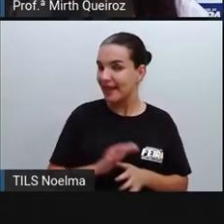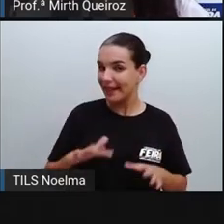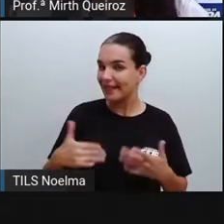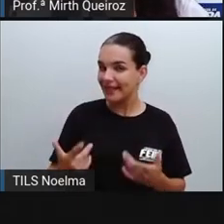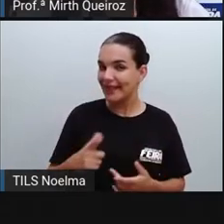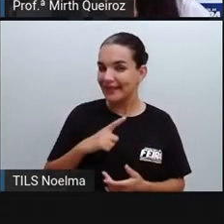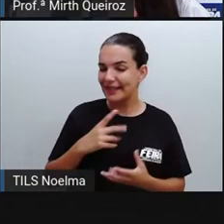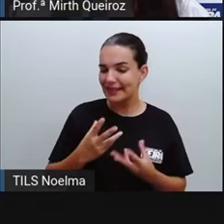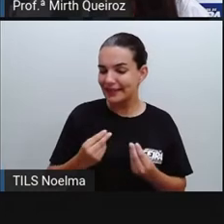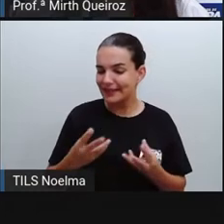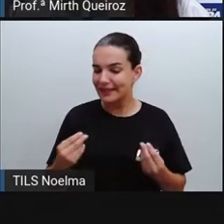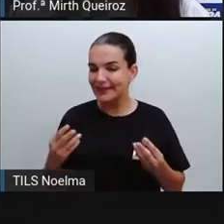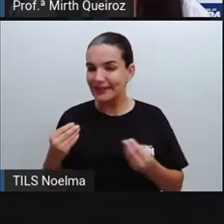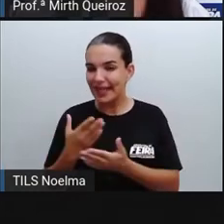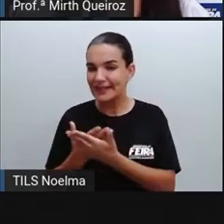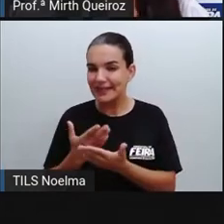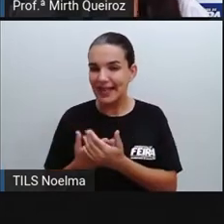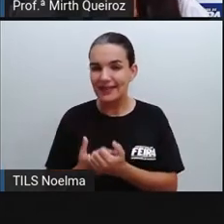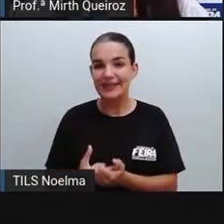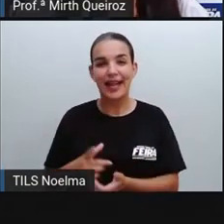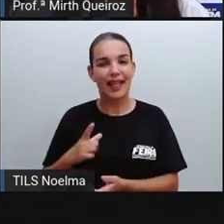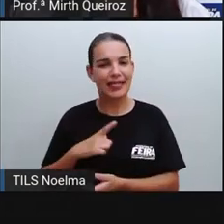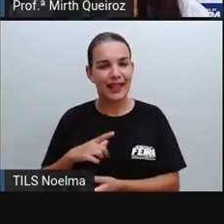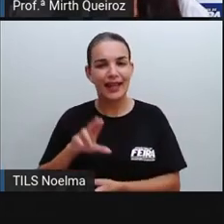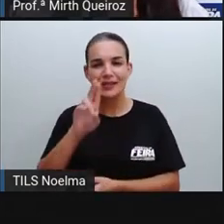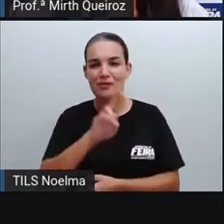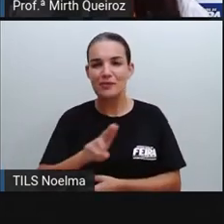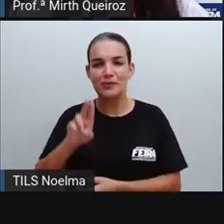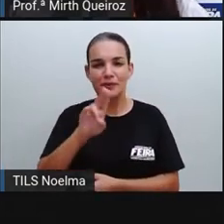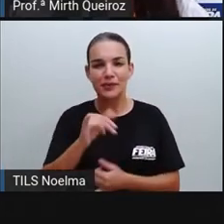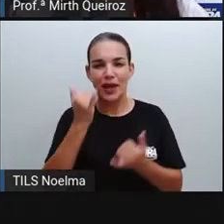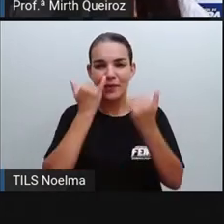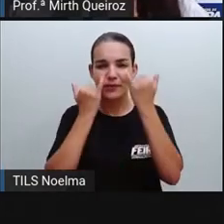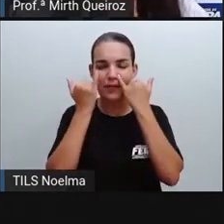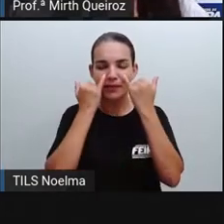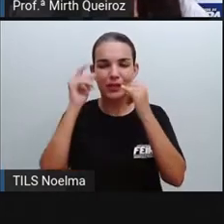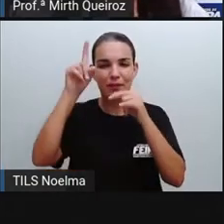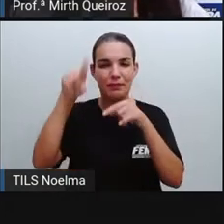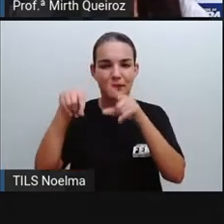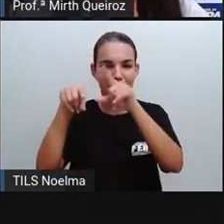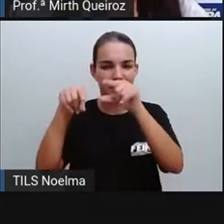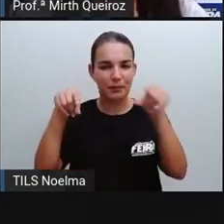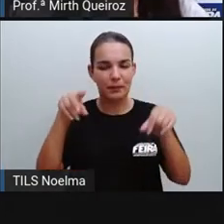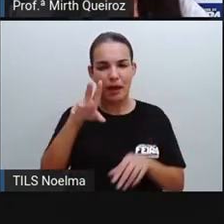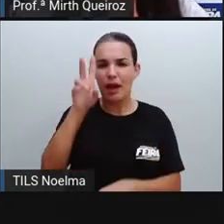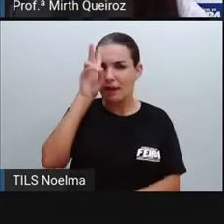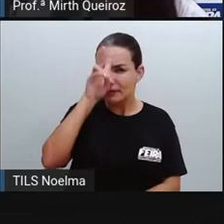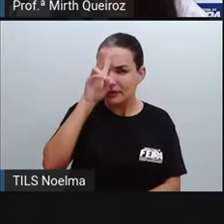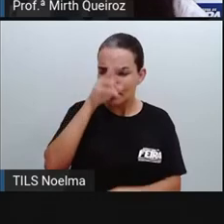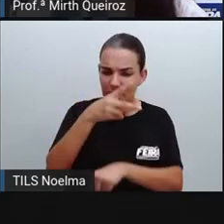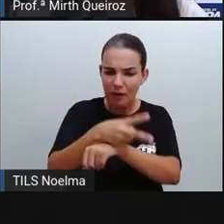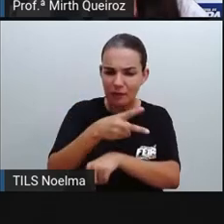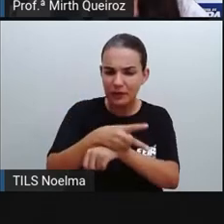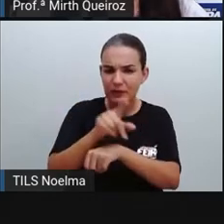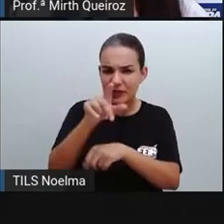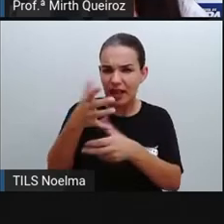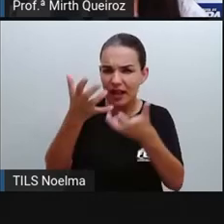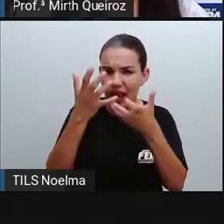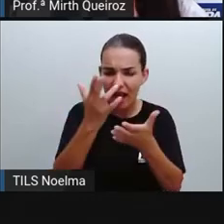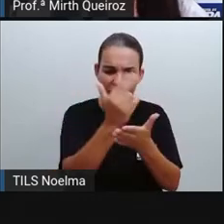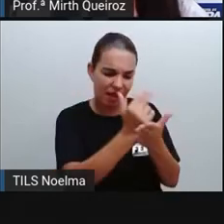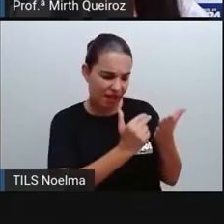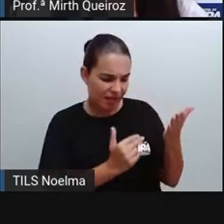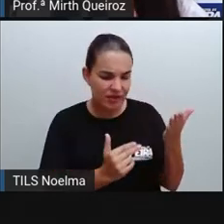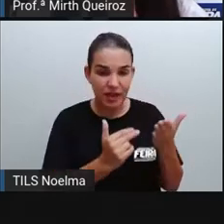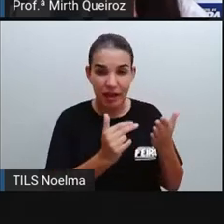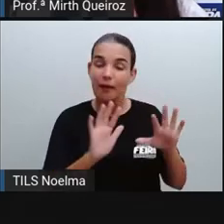utilizamos o infográfico. Lembra daqueles videozinhos que a gente coloca, quer que eu desenhe? Ali é um